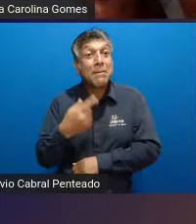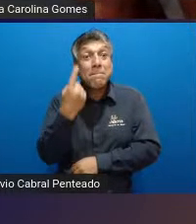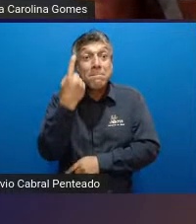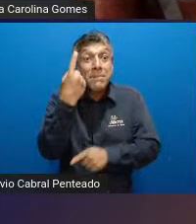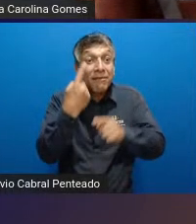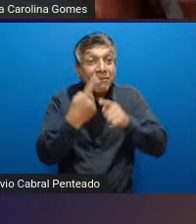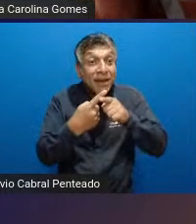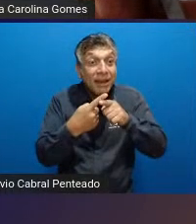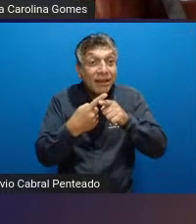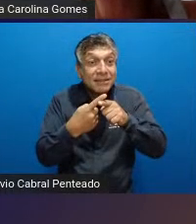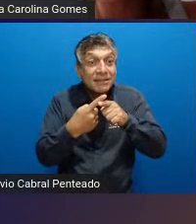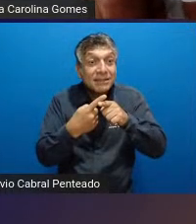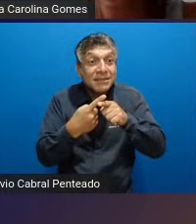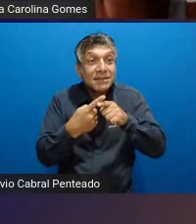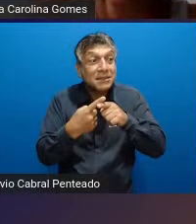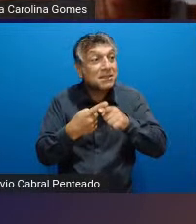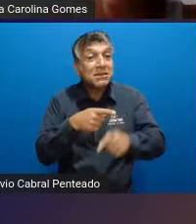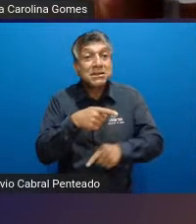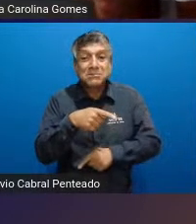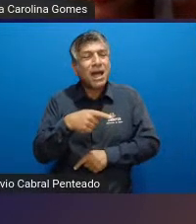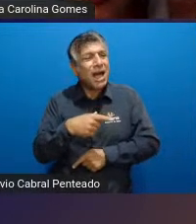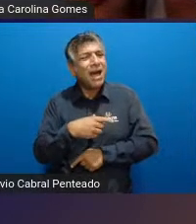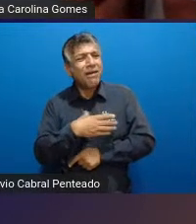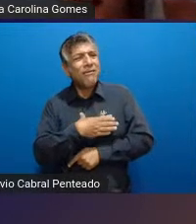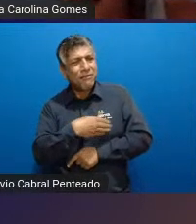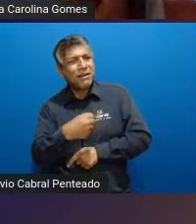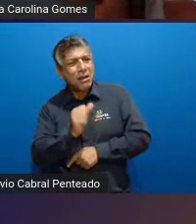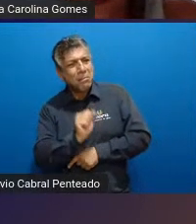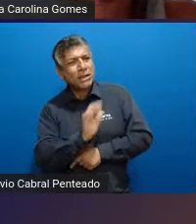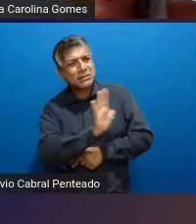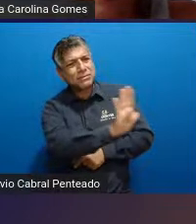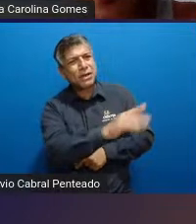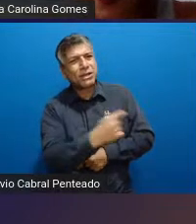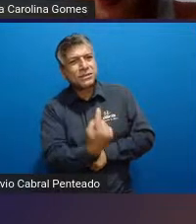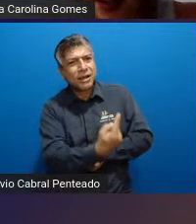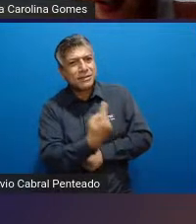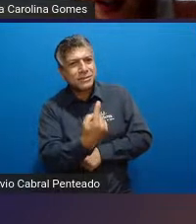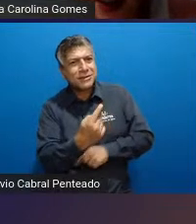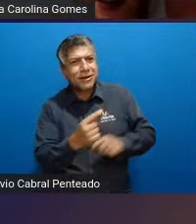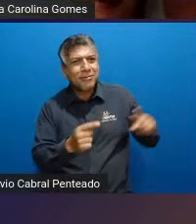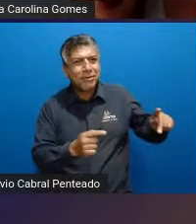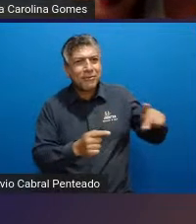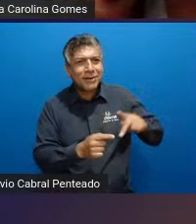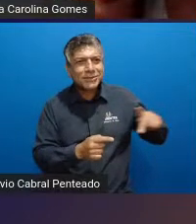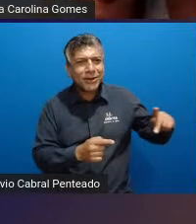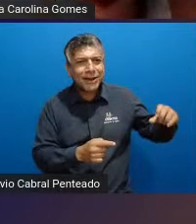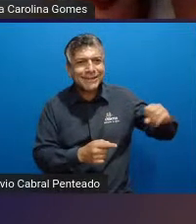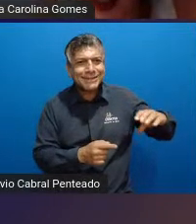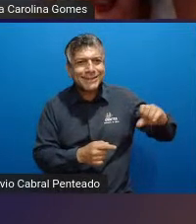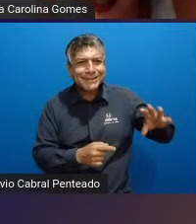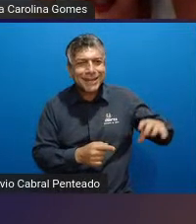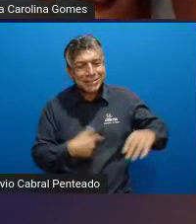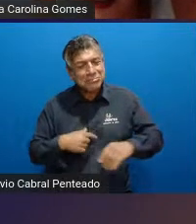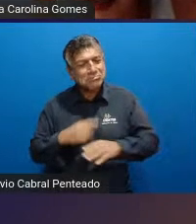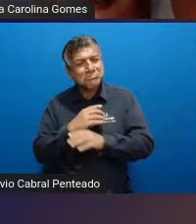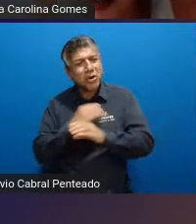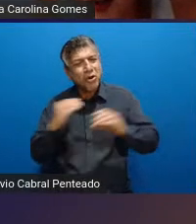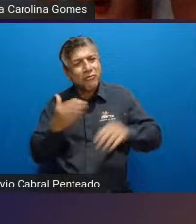eles estavam conseguindo se sentir seguros de deixar o filho deles sozinho lá com o próprio professor essa segurança porque